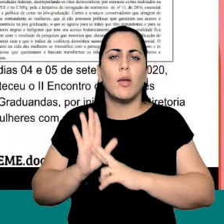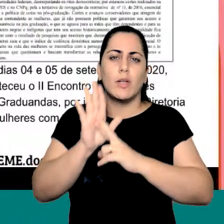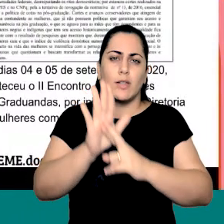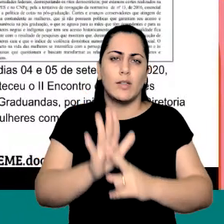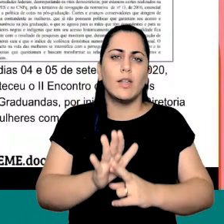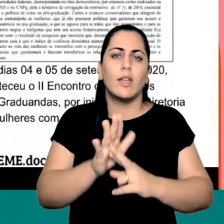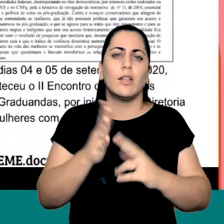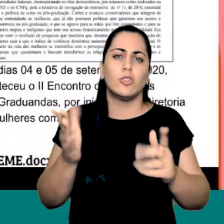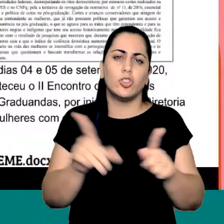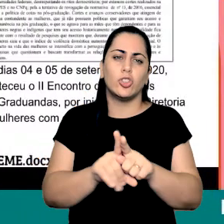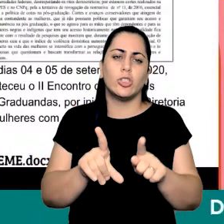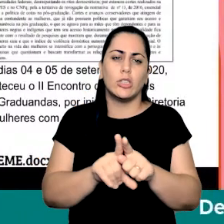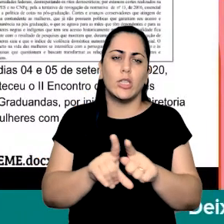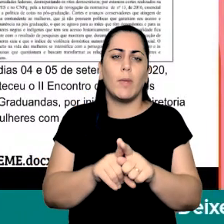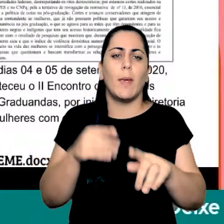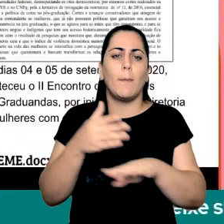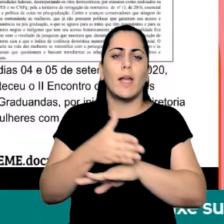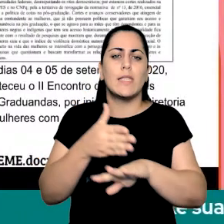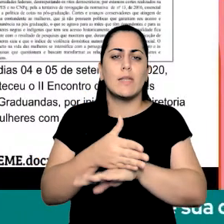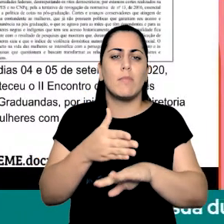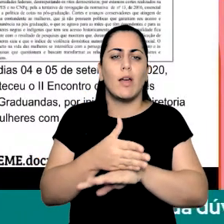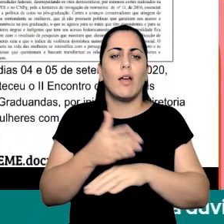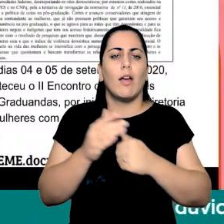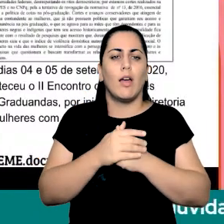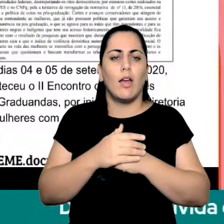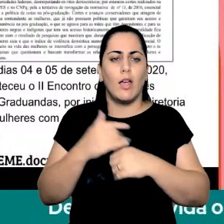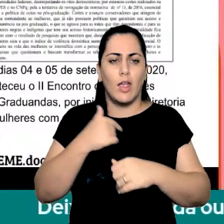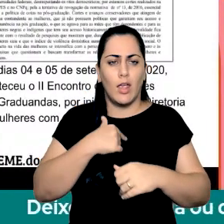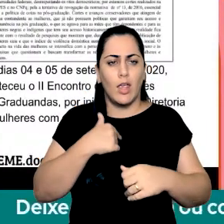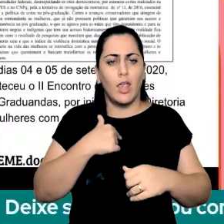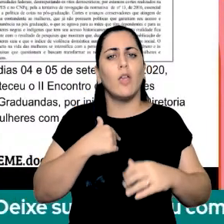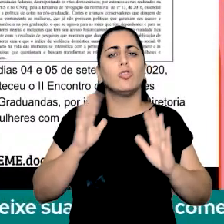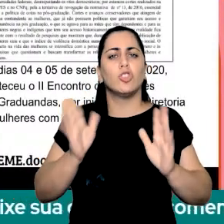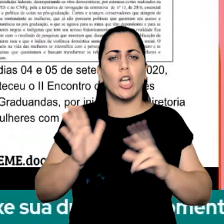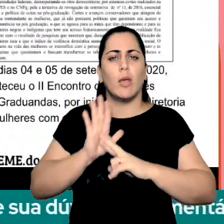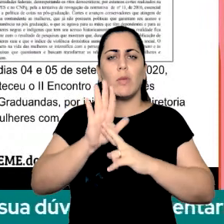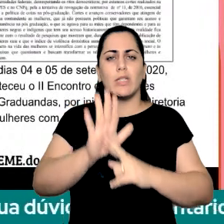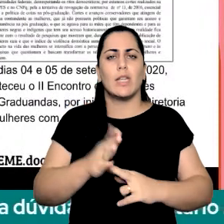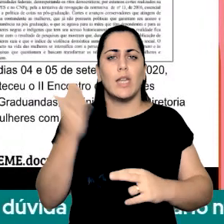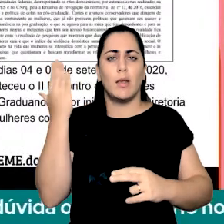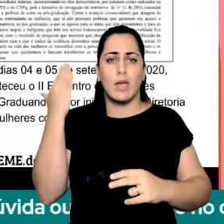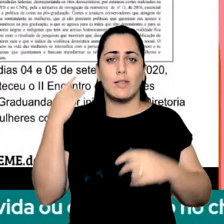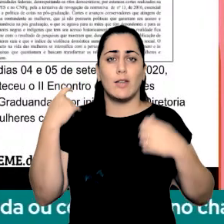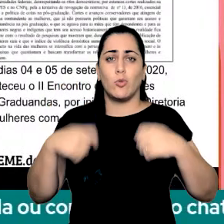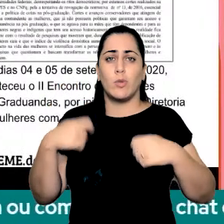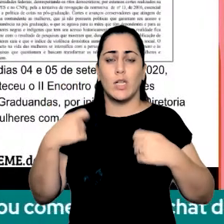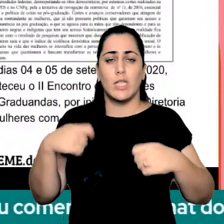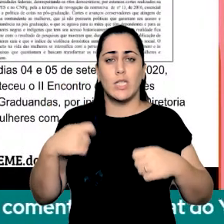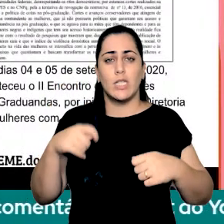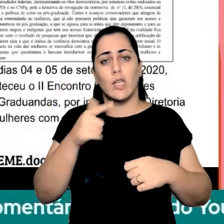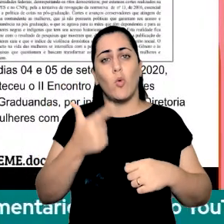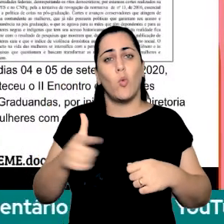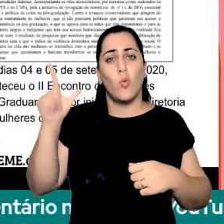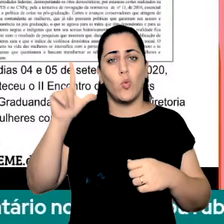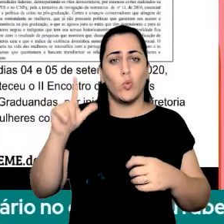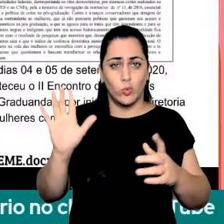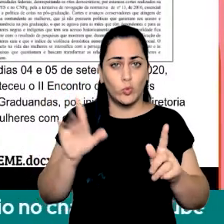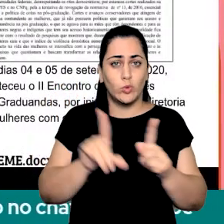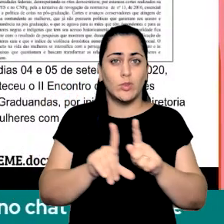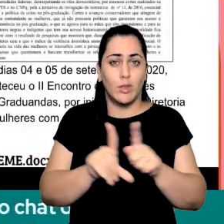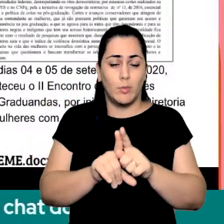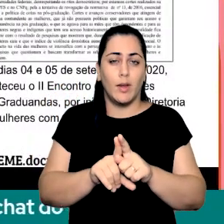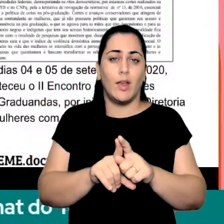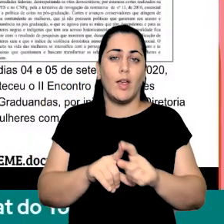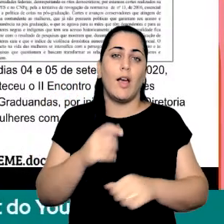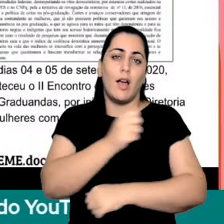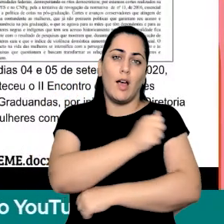discentes estejam lá participe eu falei professor eu já fui representante lá tem que ter outras pessoas também então é muito importante para